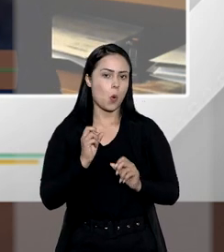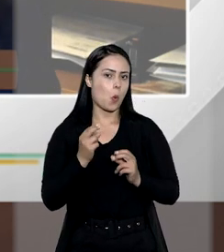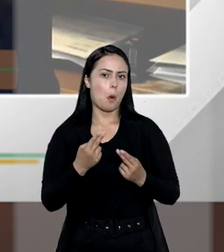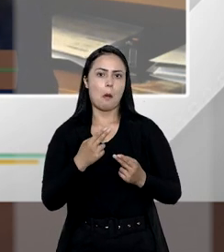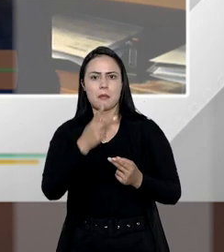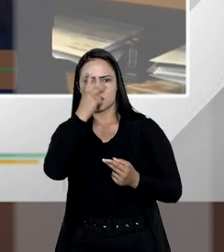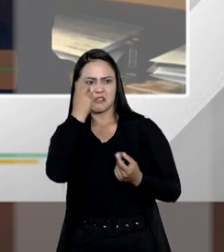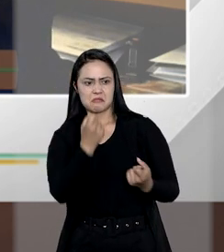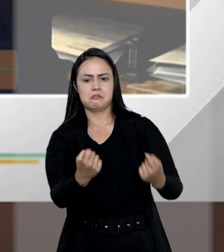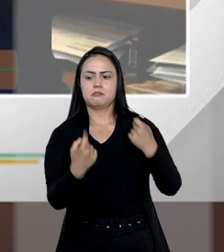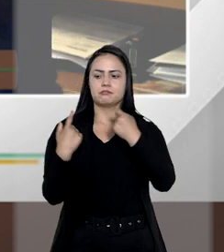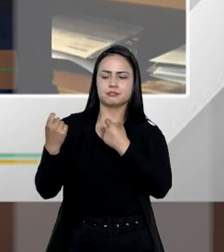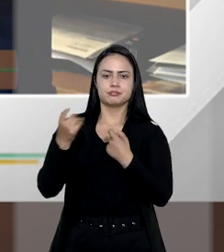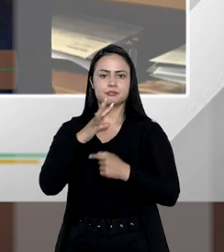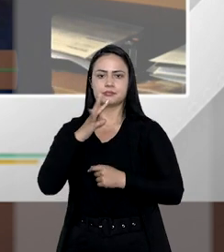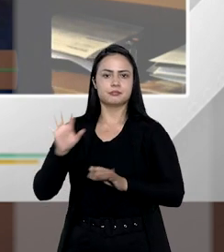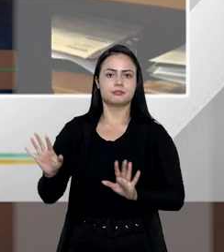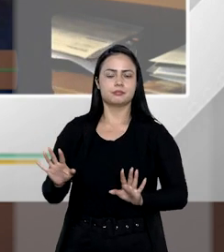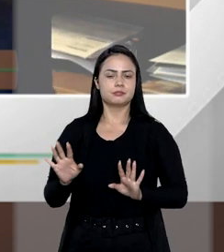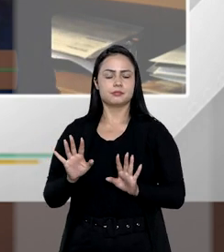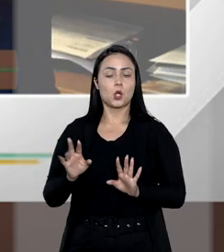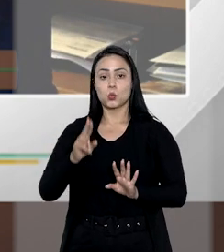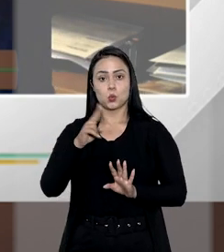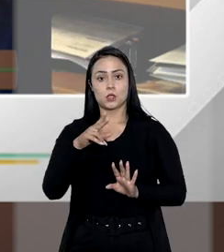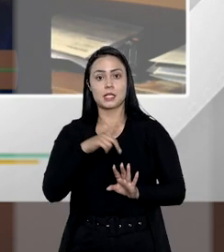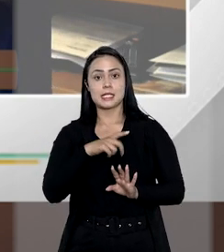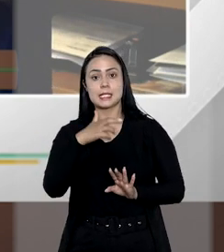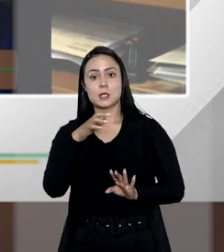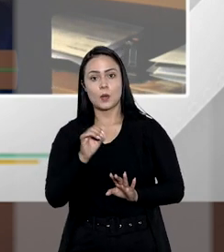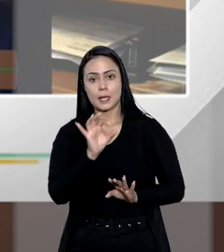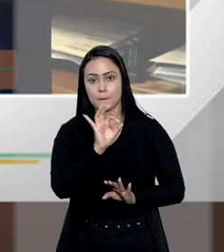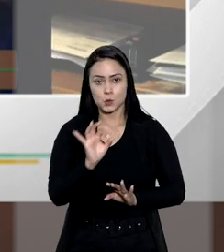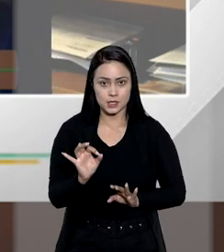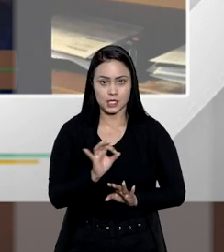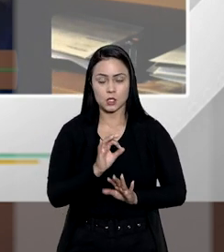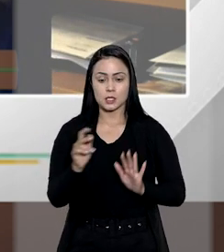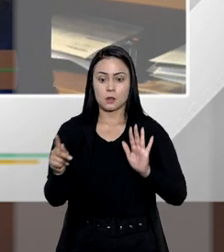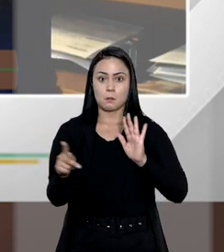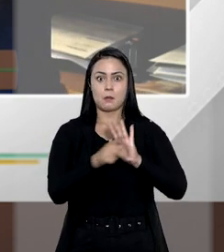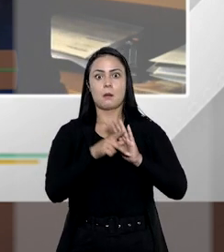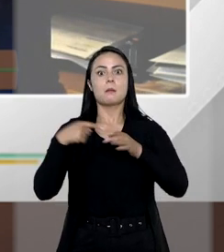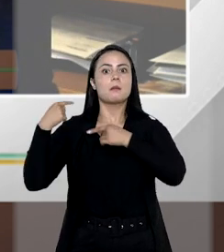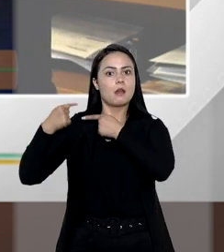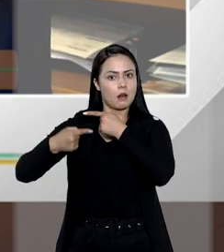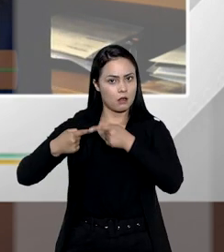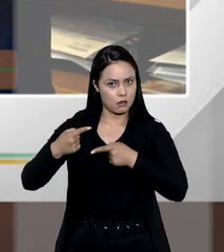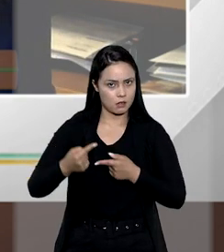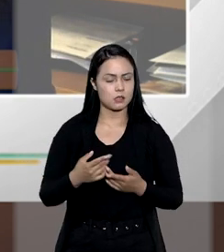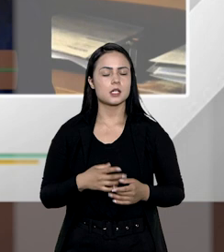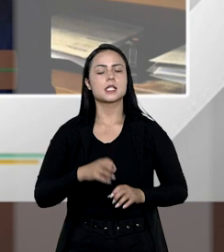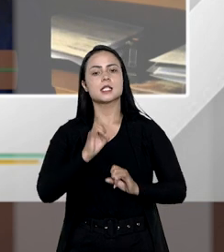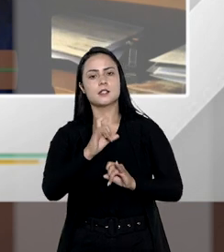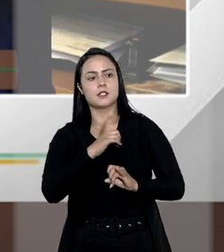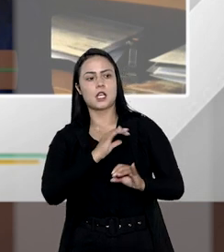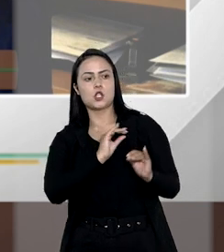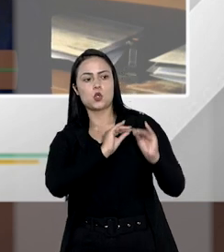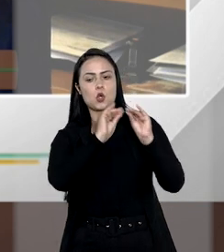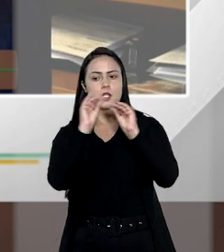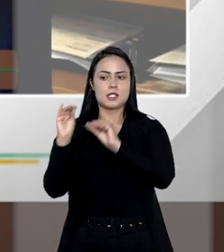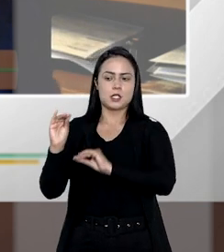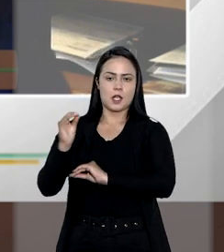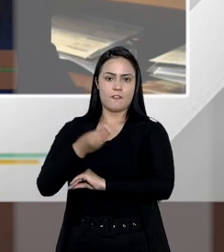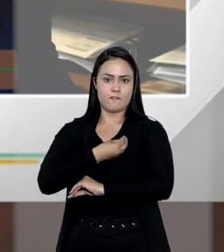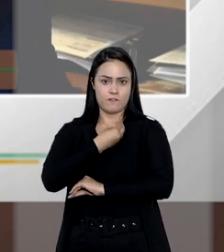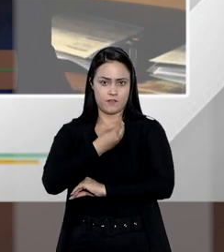ou pessoas estranhas, nunca podendo passar de 50% dos seus bens. E se ele fizer essa doação